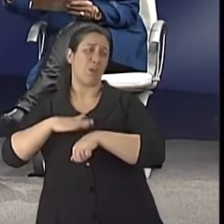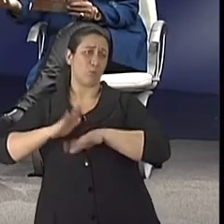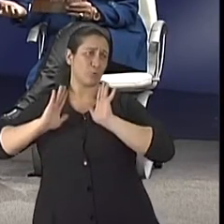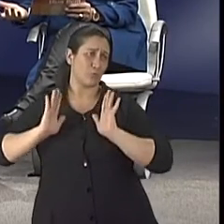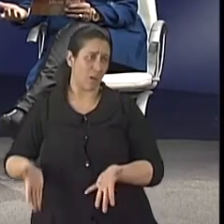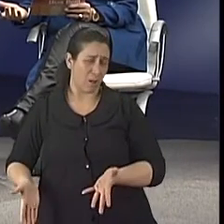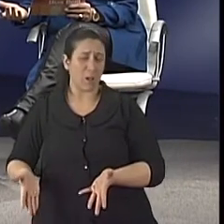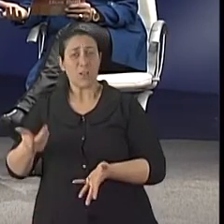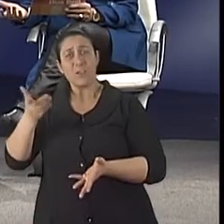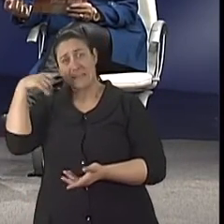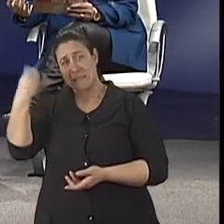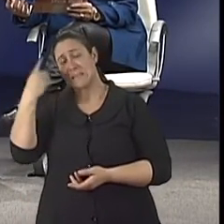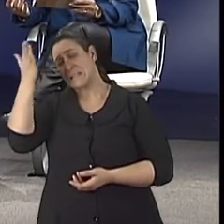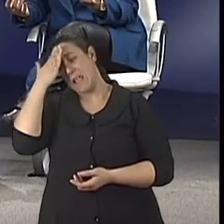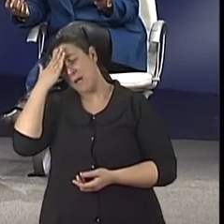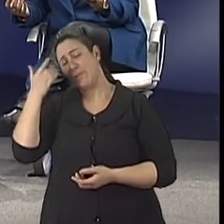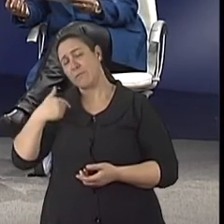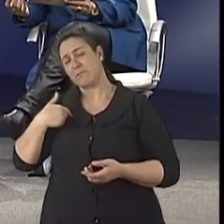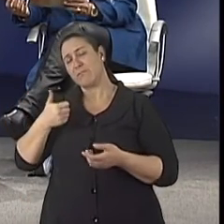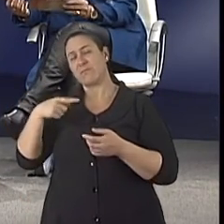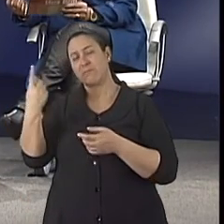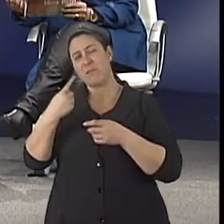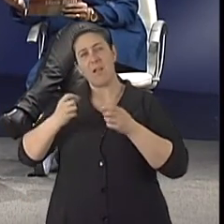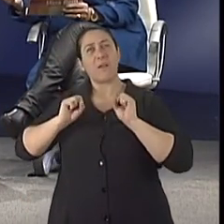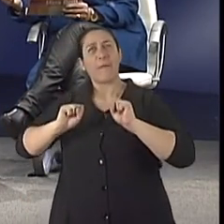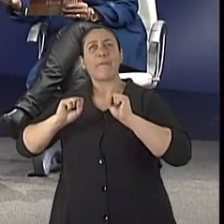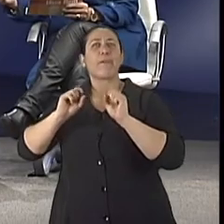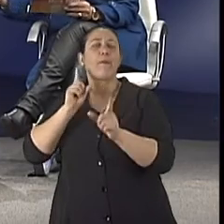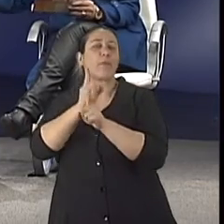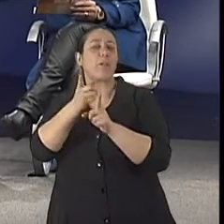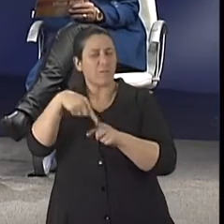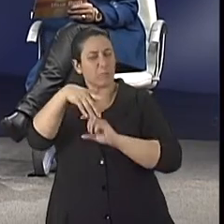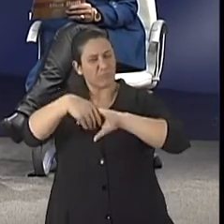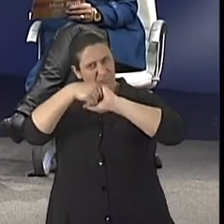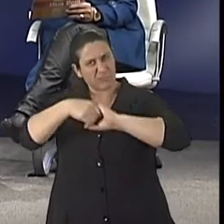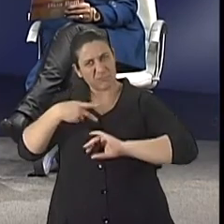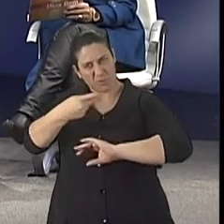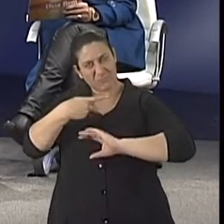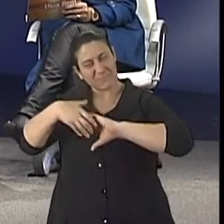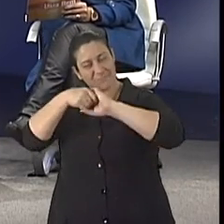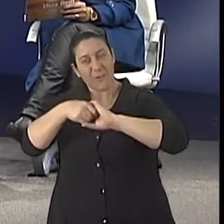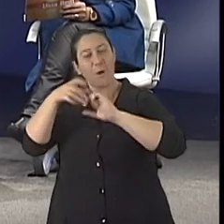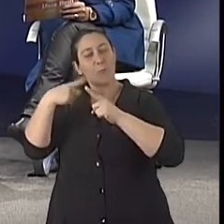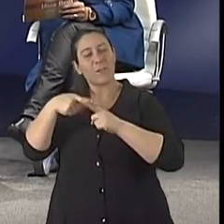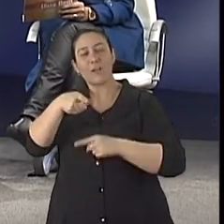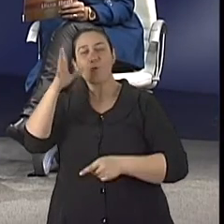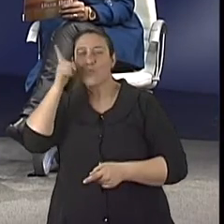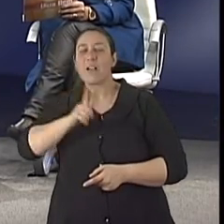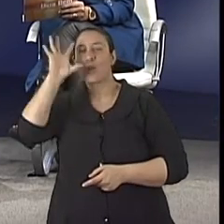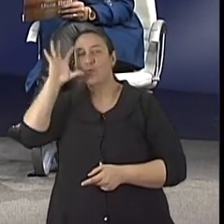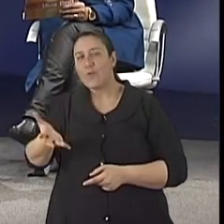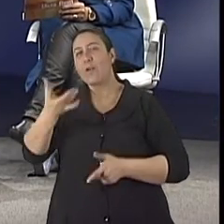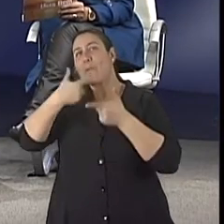o dobro do tempo conversando, mas ela volta, vocês pedindo, ela volta. Vamos terminar de mãos dadas esse programa? Porque assim a gente resolve os